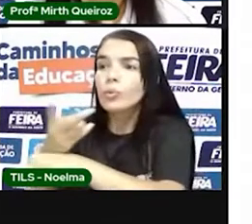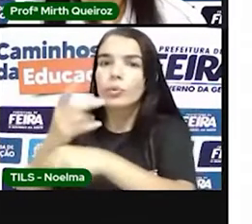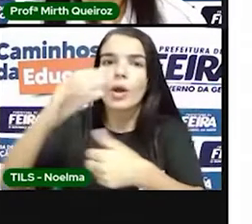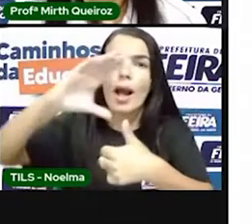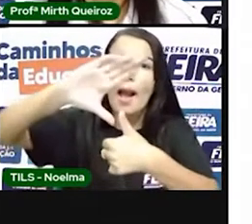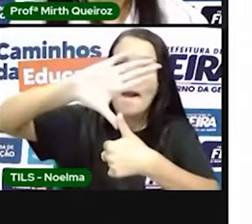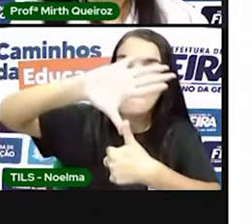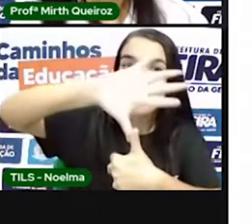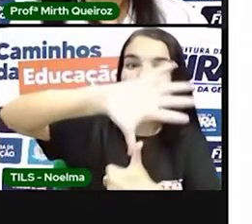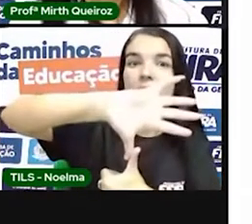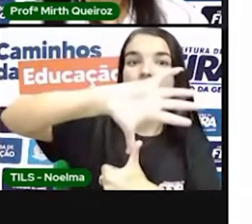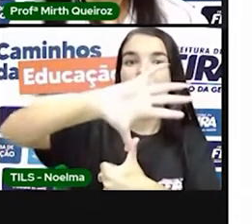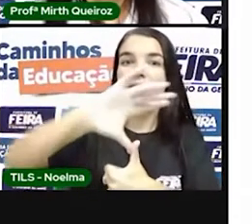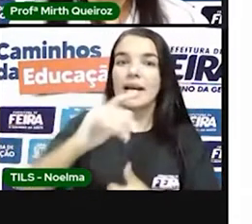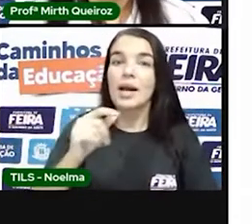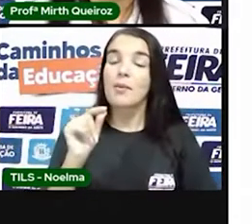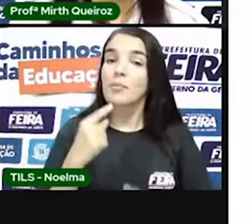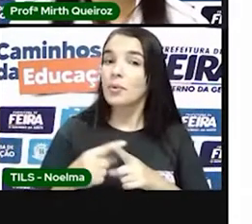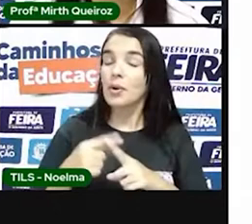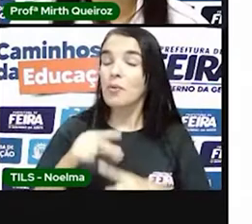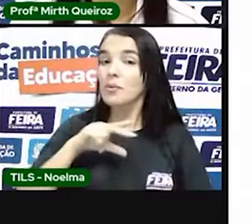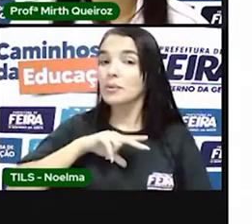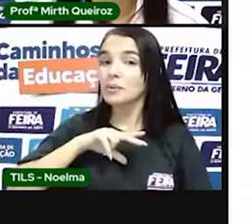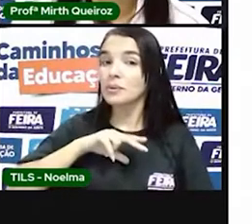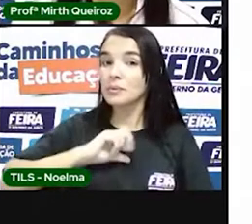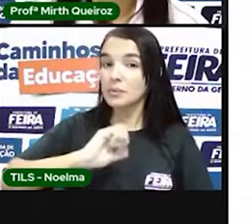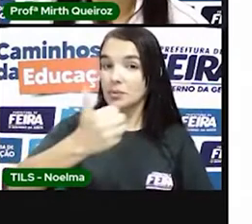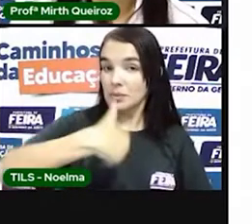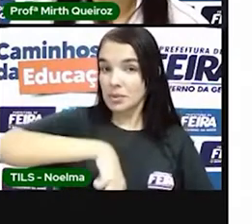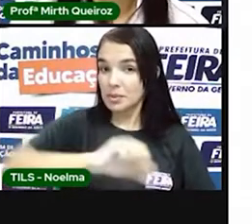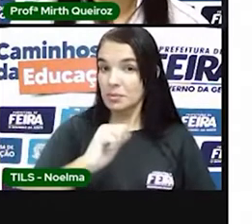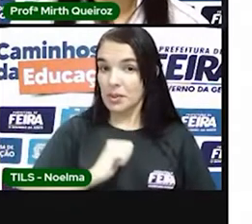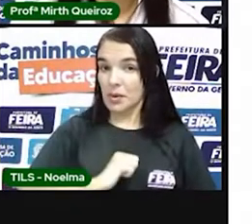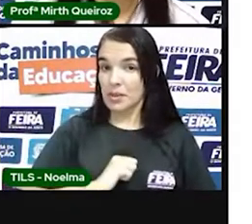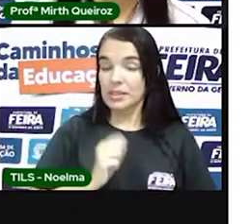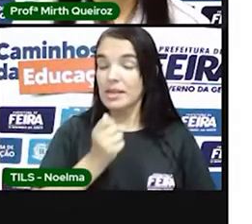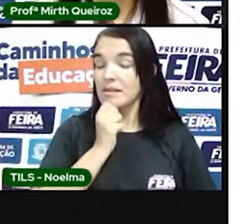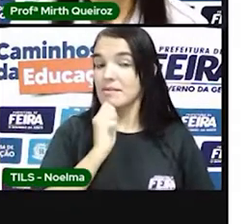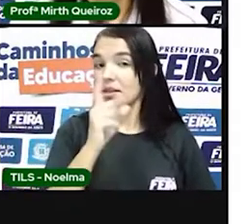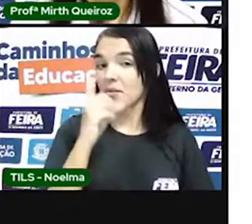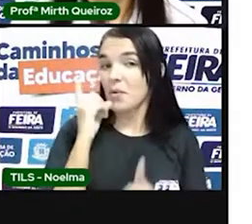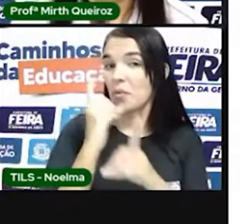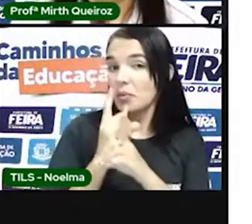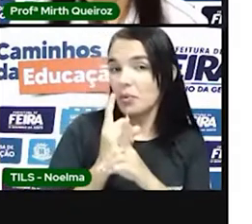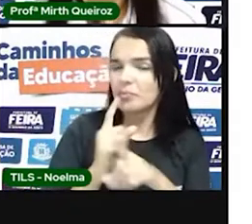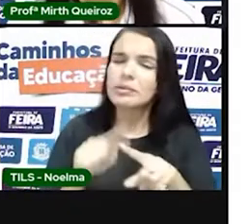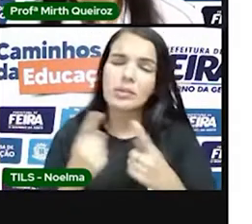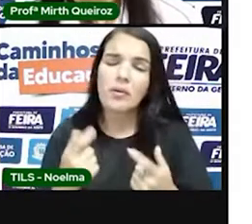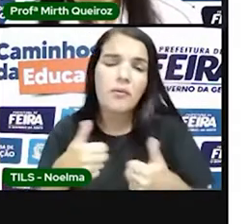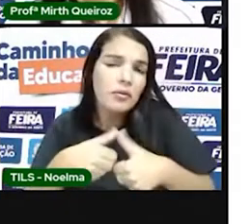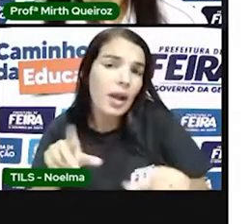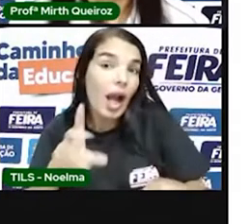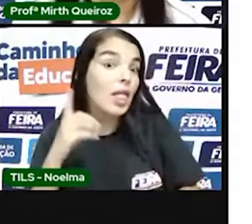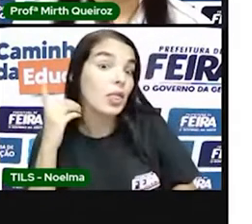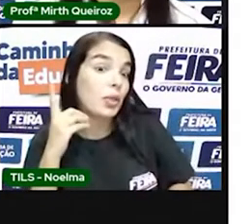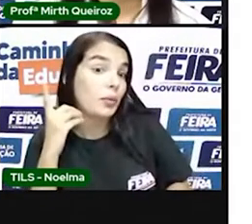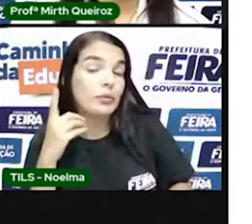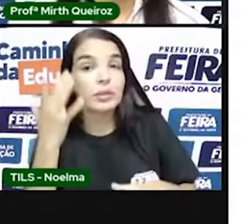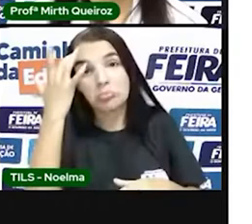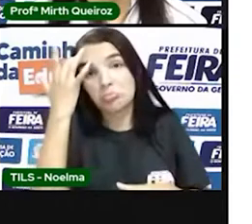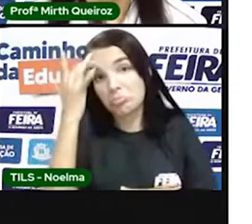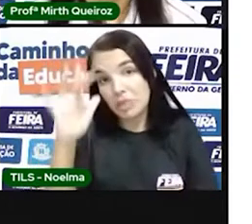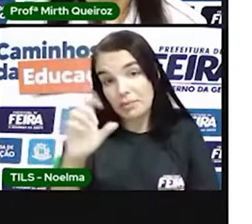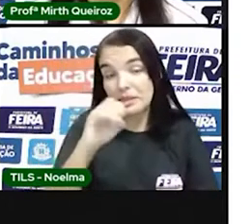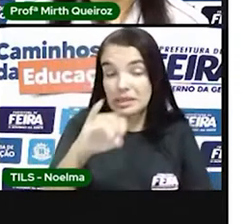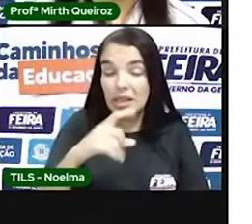espanhóis ainda não tinham encontrado. E aí fica essa dúvida, né? A gente não sabe se